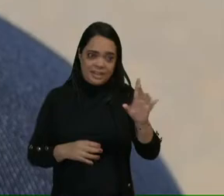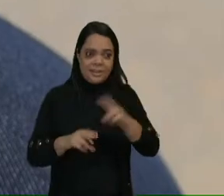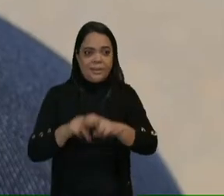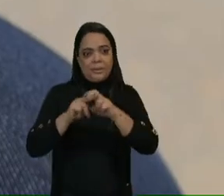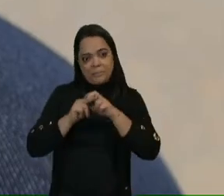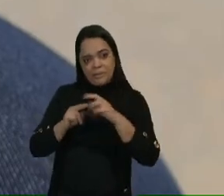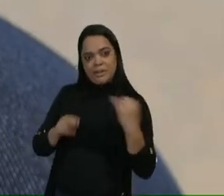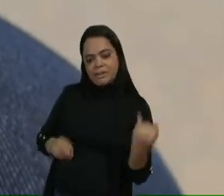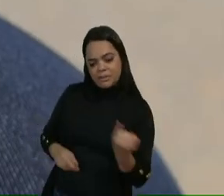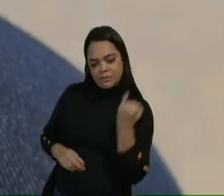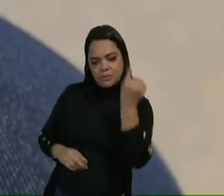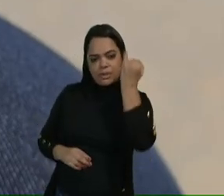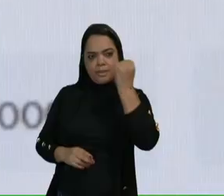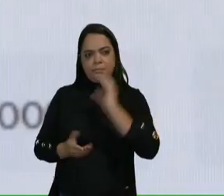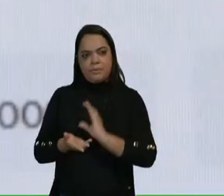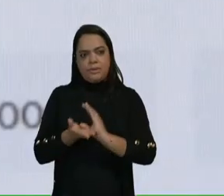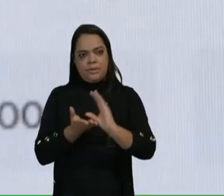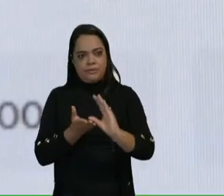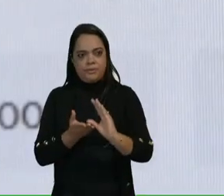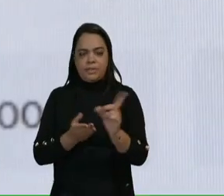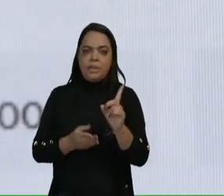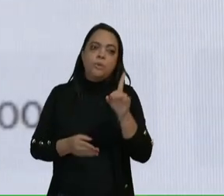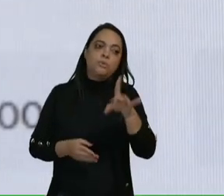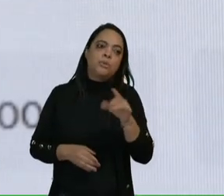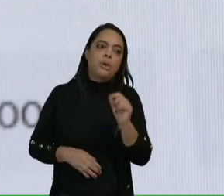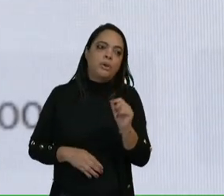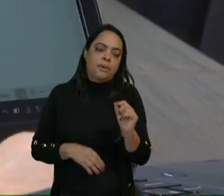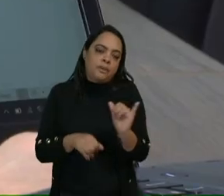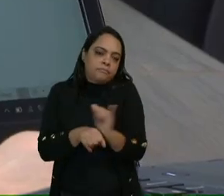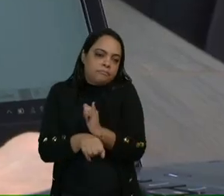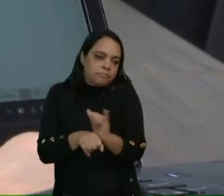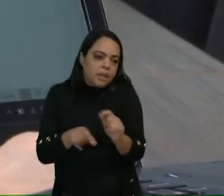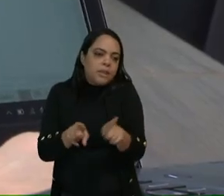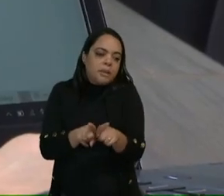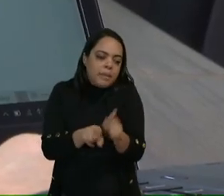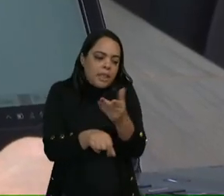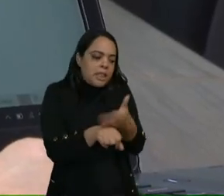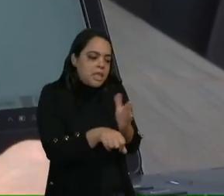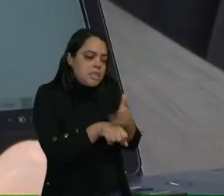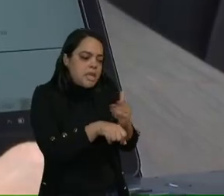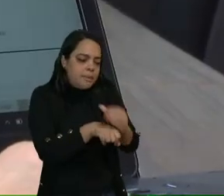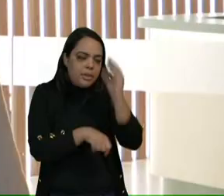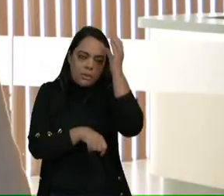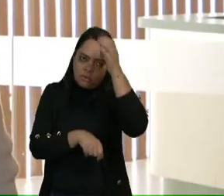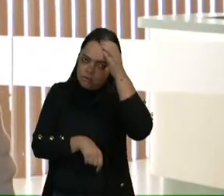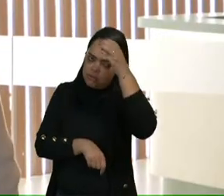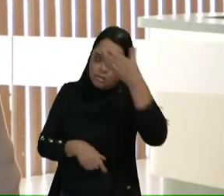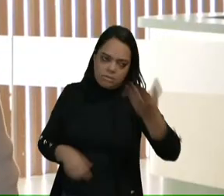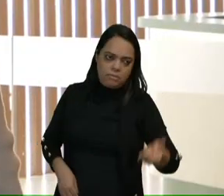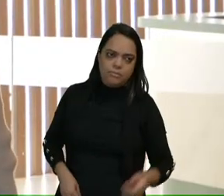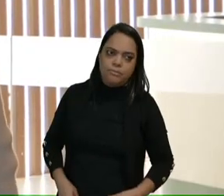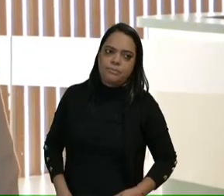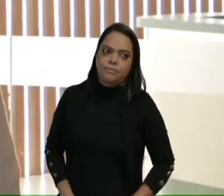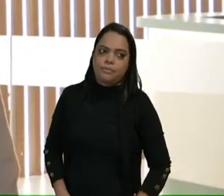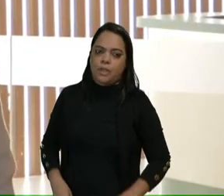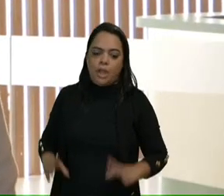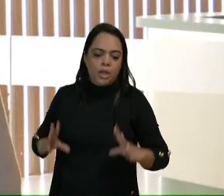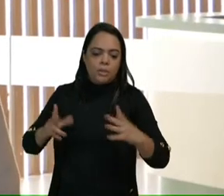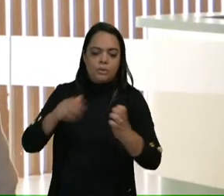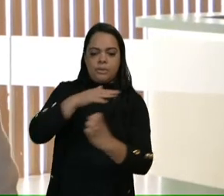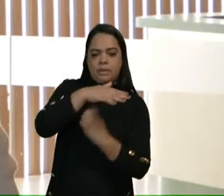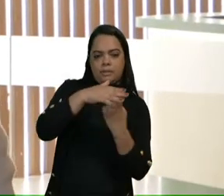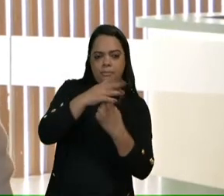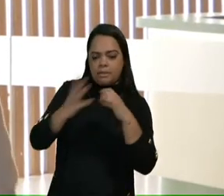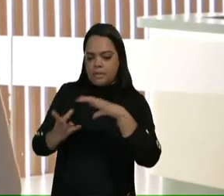é importantíssimo investir não só nas ferramentas, mas também no treinamento e na conscientização. Praticamente toda empresa no